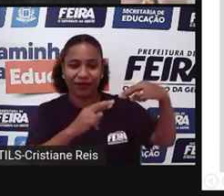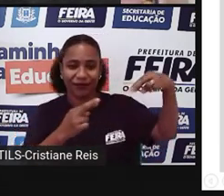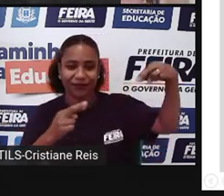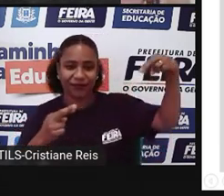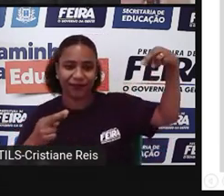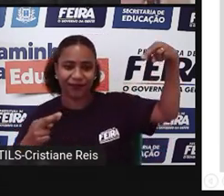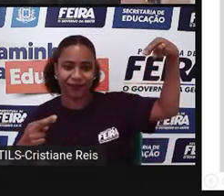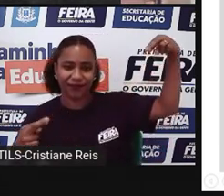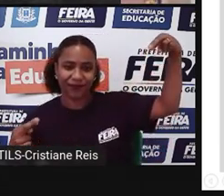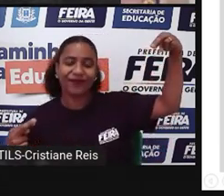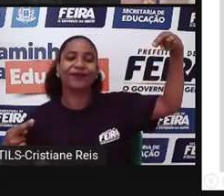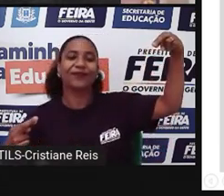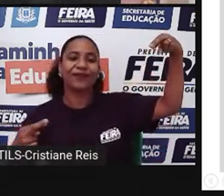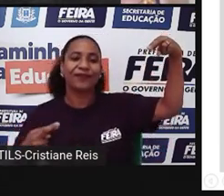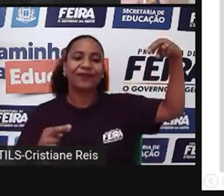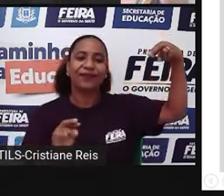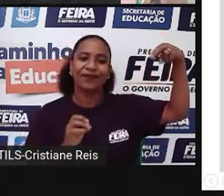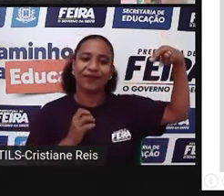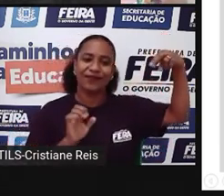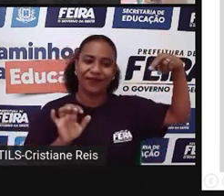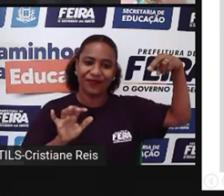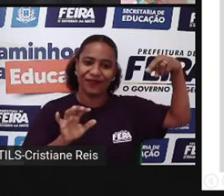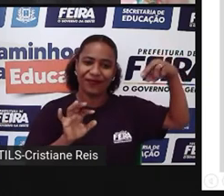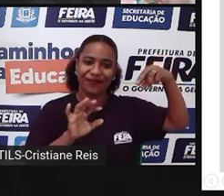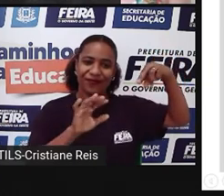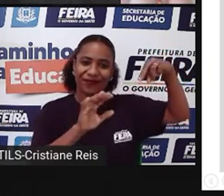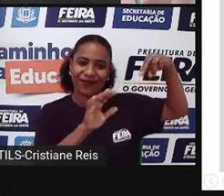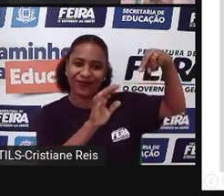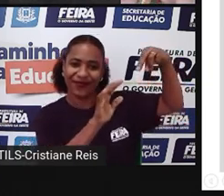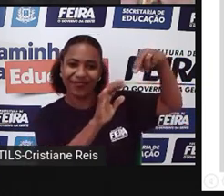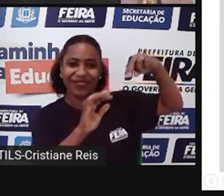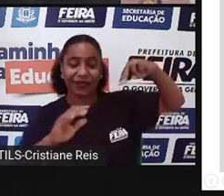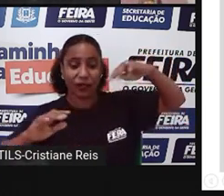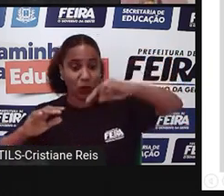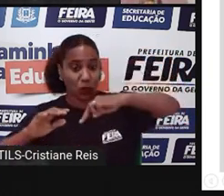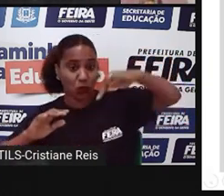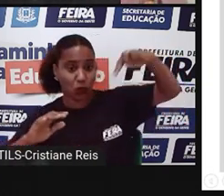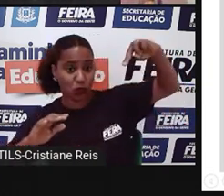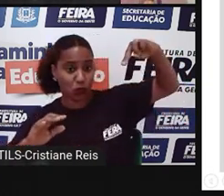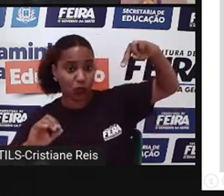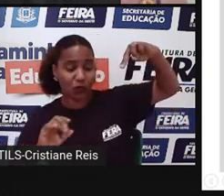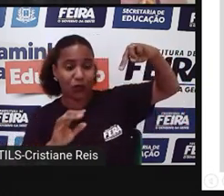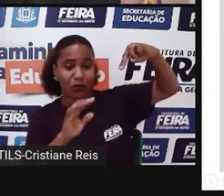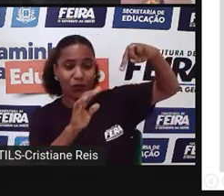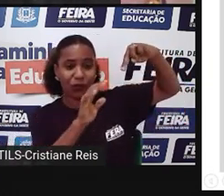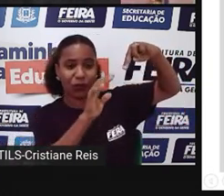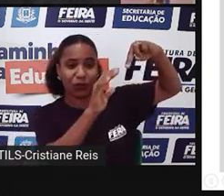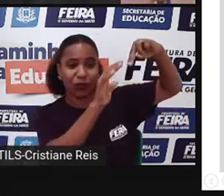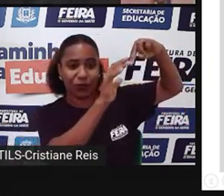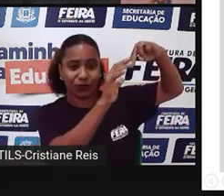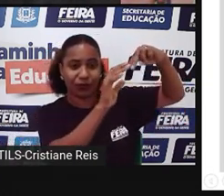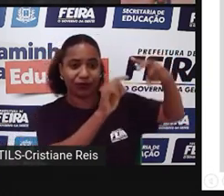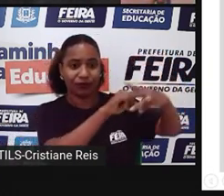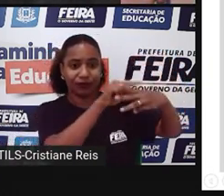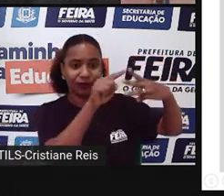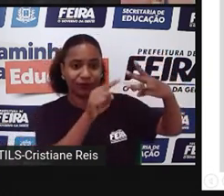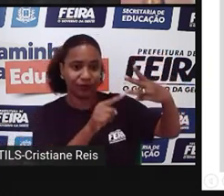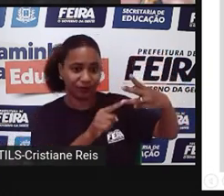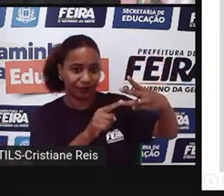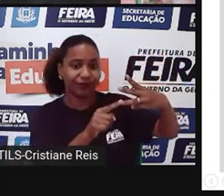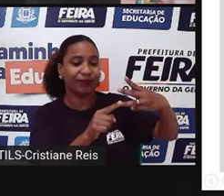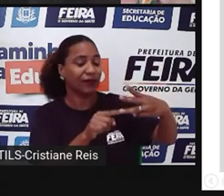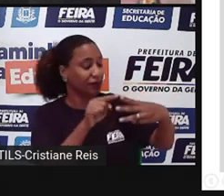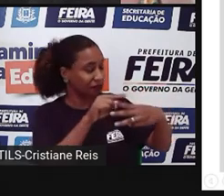até niame, quando chegou lá, apresentou os três trabalhos, que não são os doze trabalhos de Hércules,